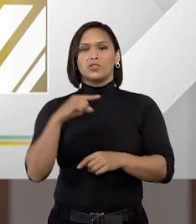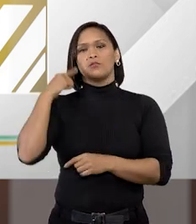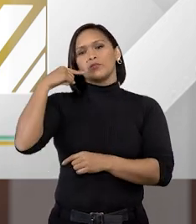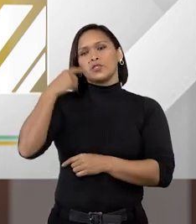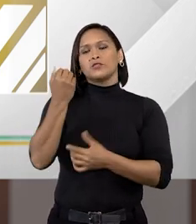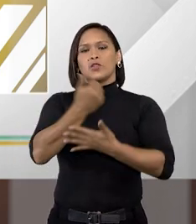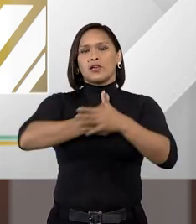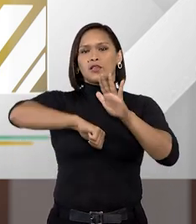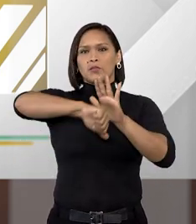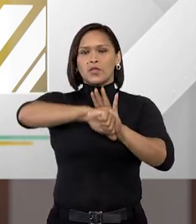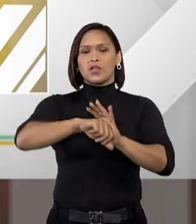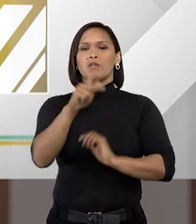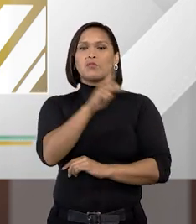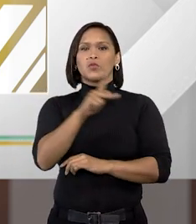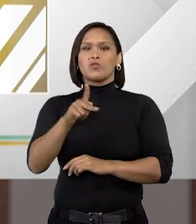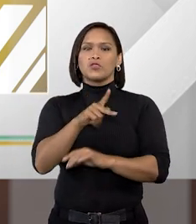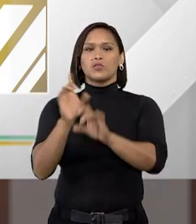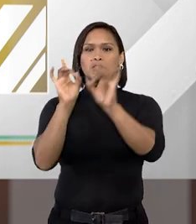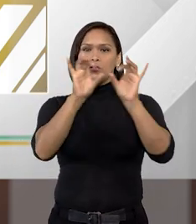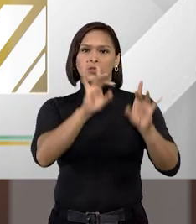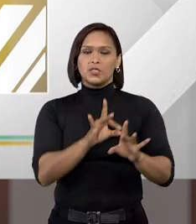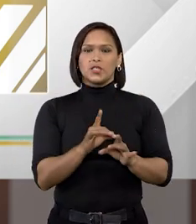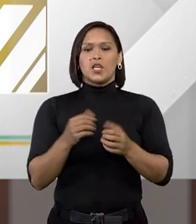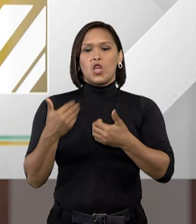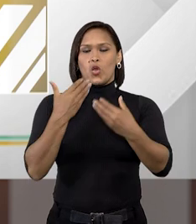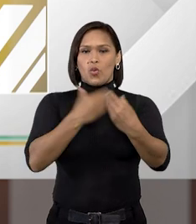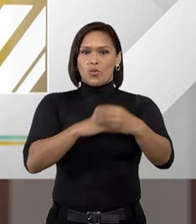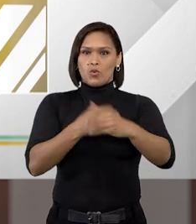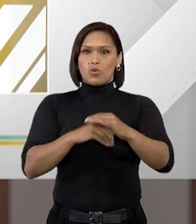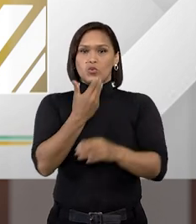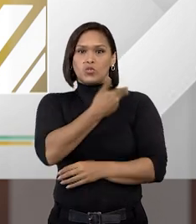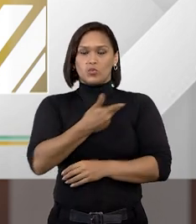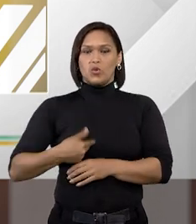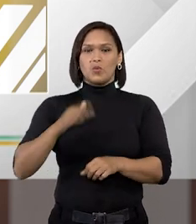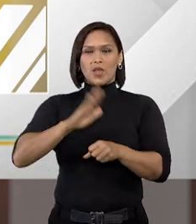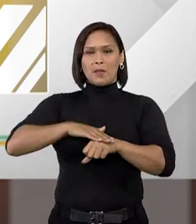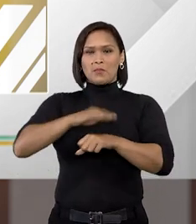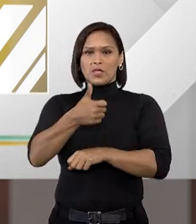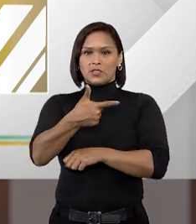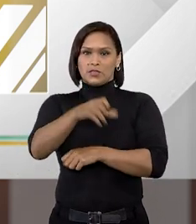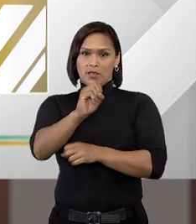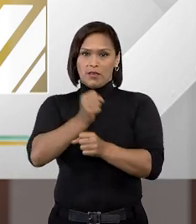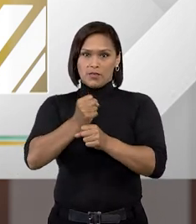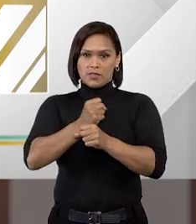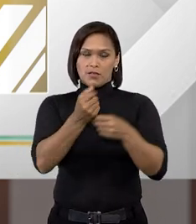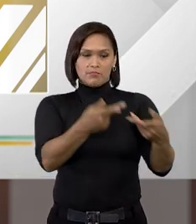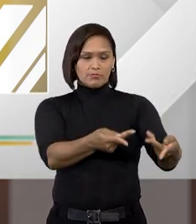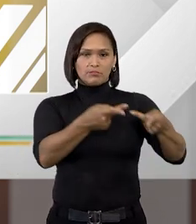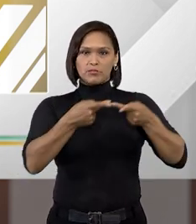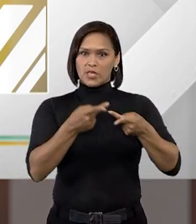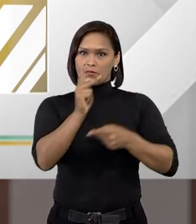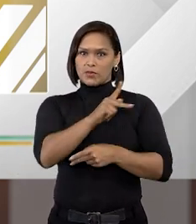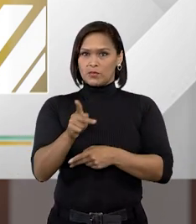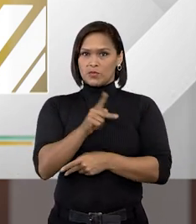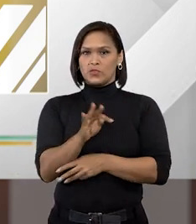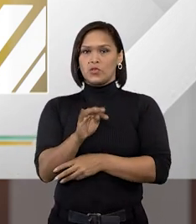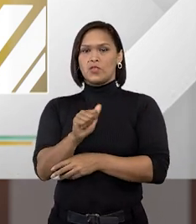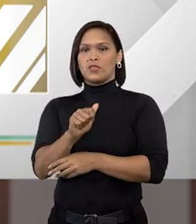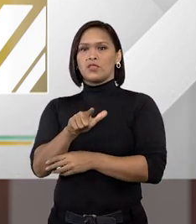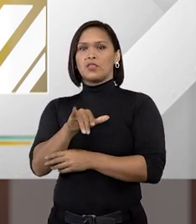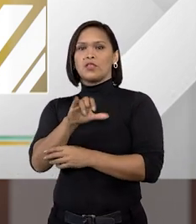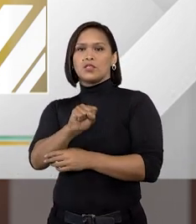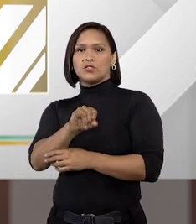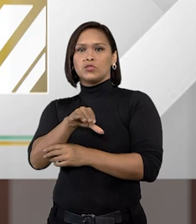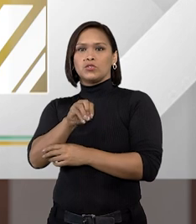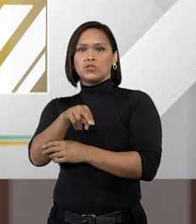advogado criminalista e professor especialista em concurso público há mais de 10 anos. Seja muito bem-vindo, professor Thaleson.